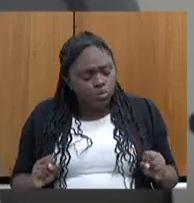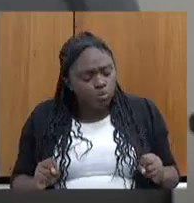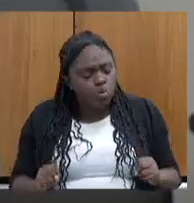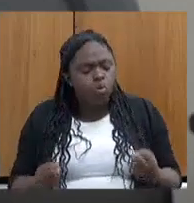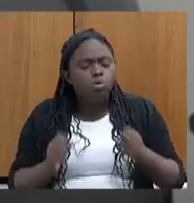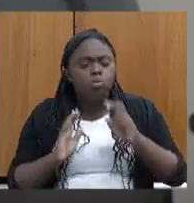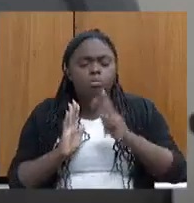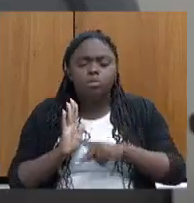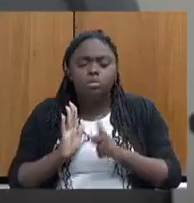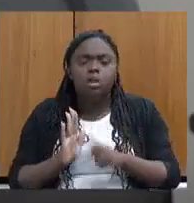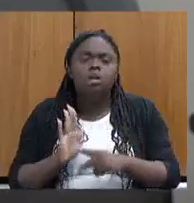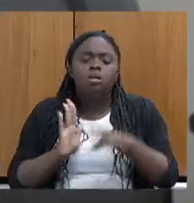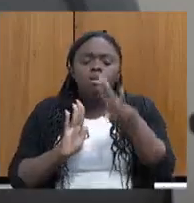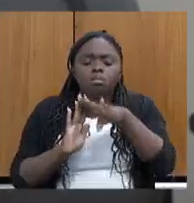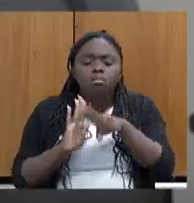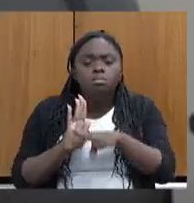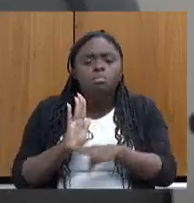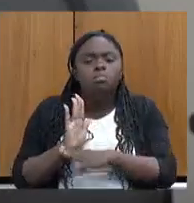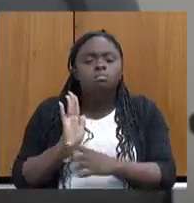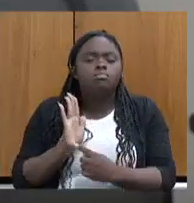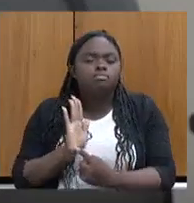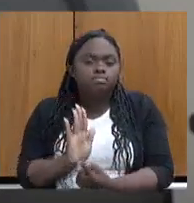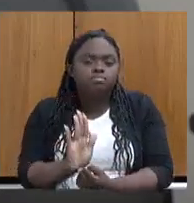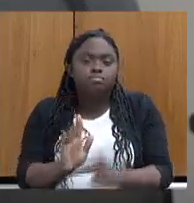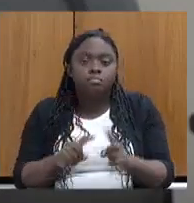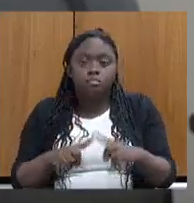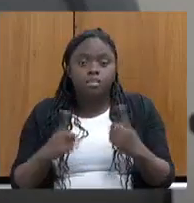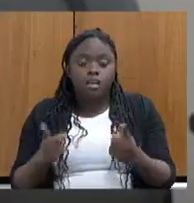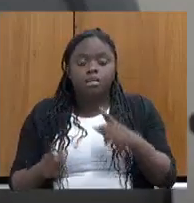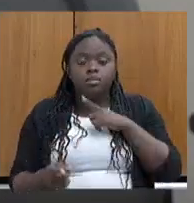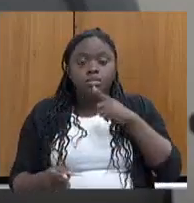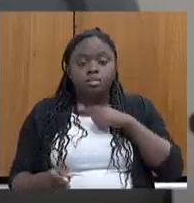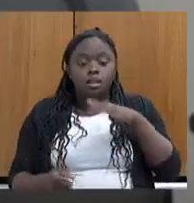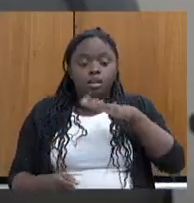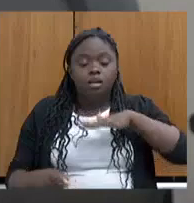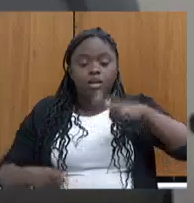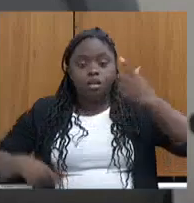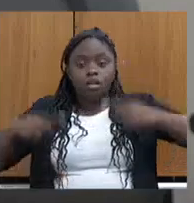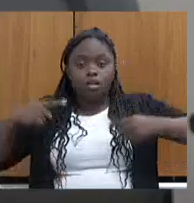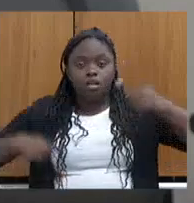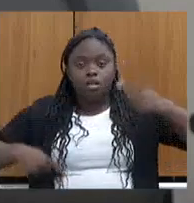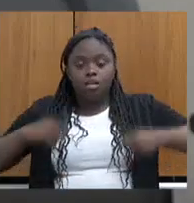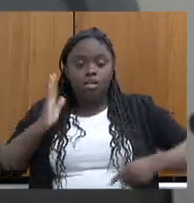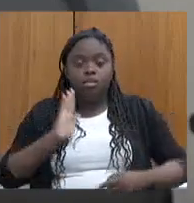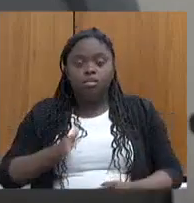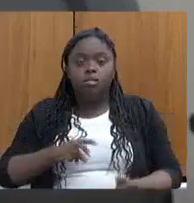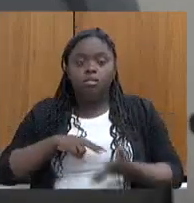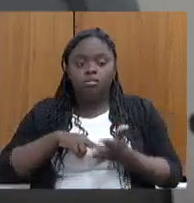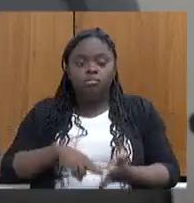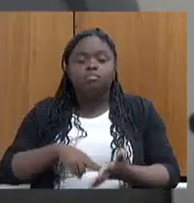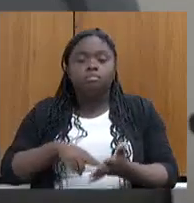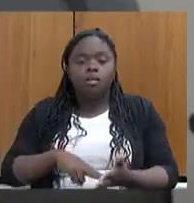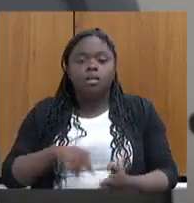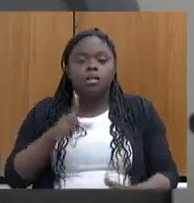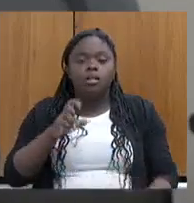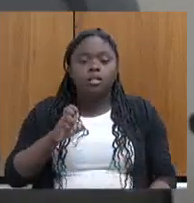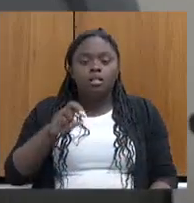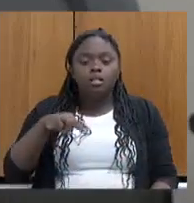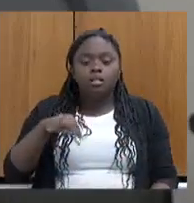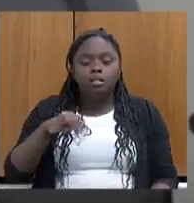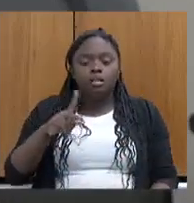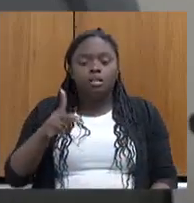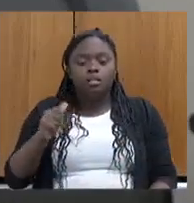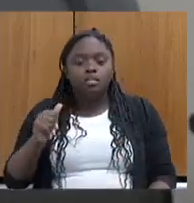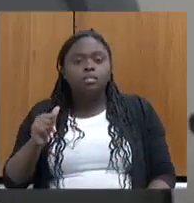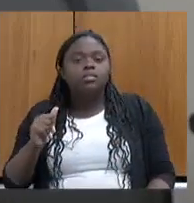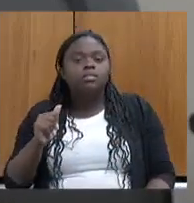projetos, programas, mas tem políticas que já são consolidadas. A Leninha trouxe a questão do FEM,